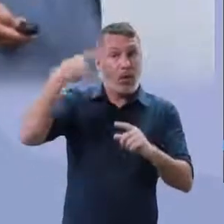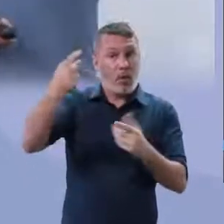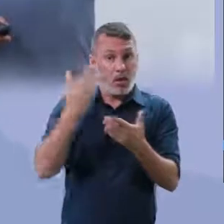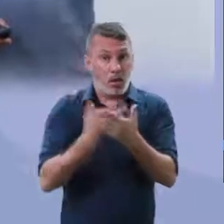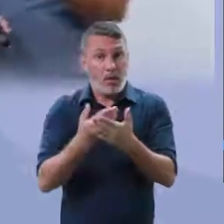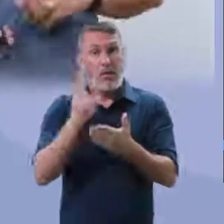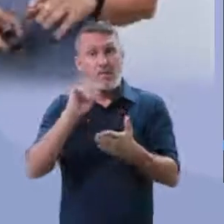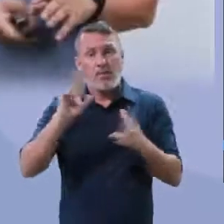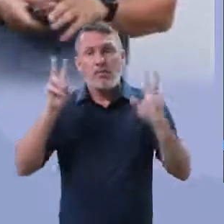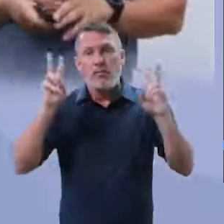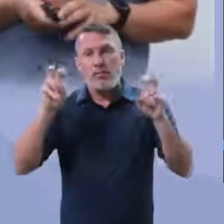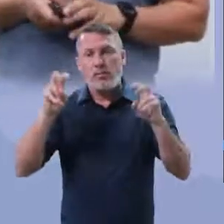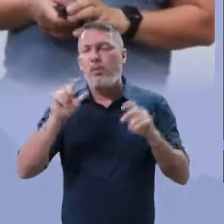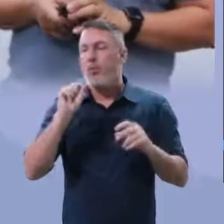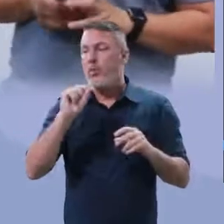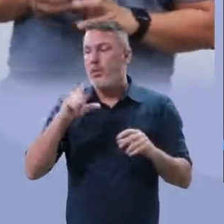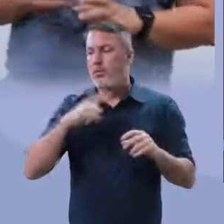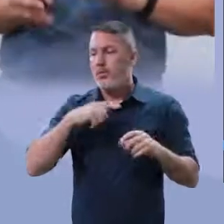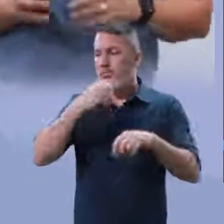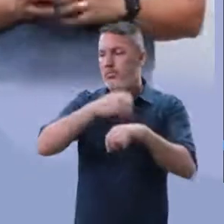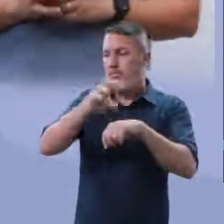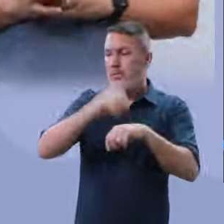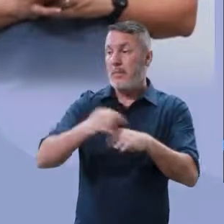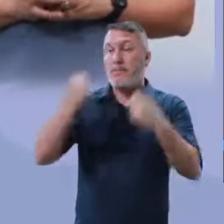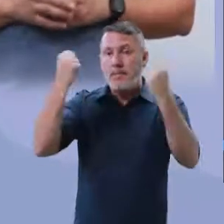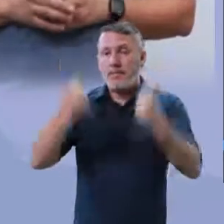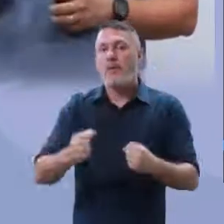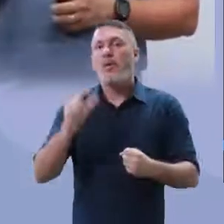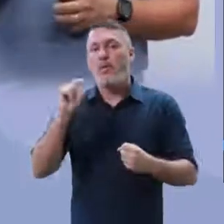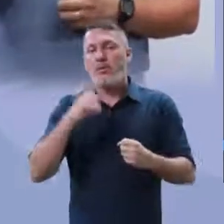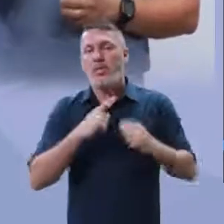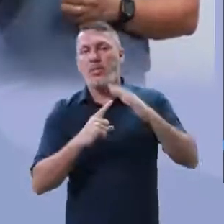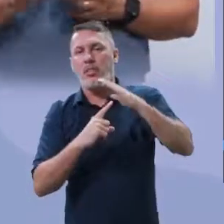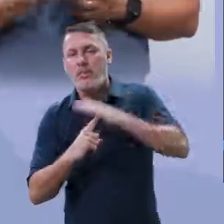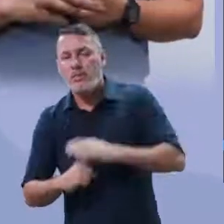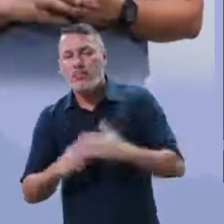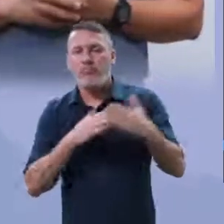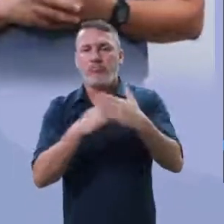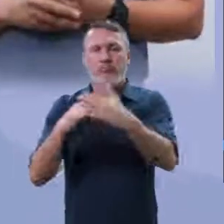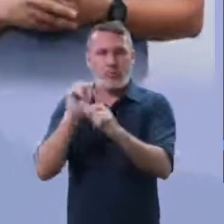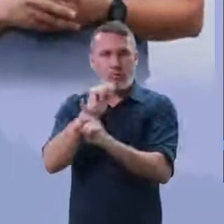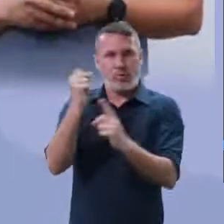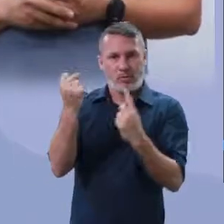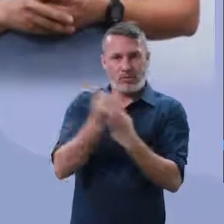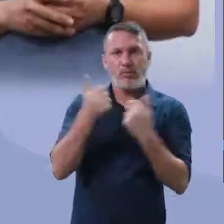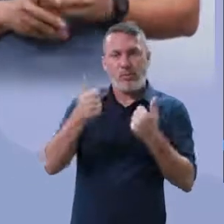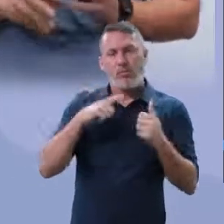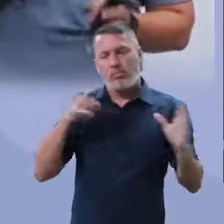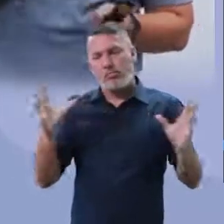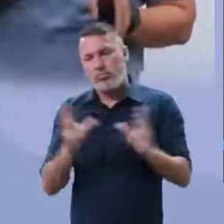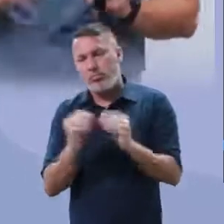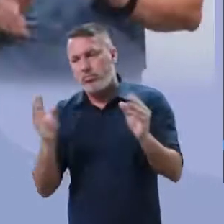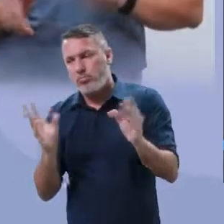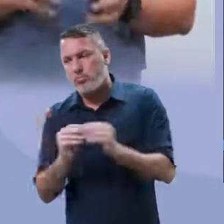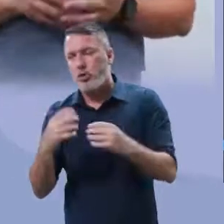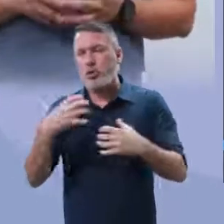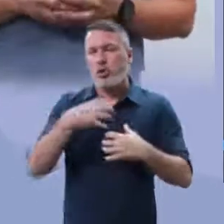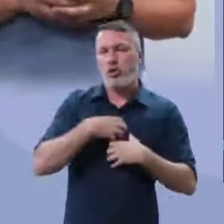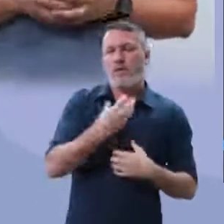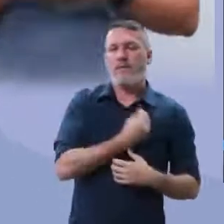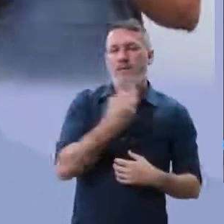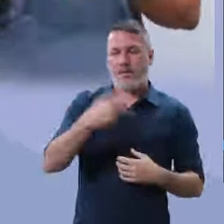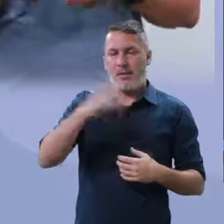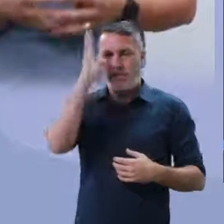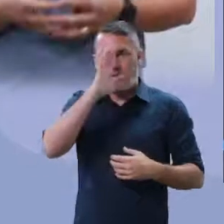Perfeito? Na próxima aula nós vamos trabalhar um teminha, até mesmo um teminha um pouco complexo, que é depressão e os seus impactos na sociedade. Nós vamos falar um pouquinho